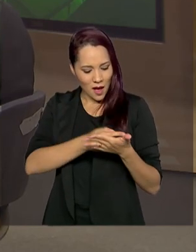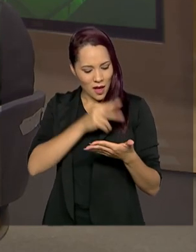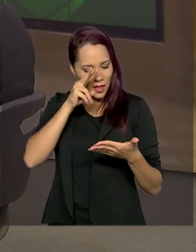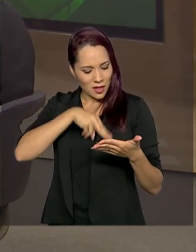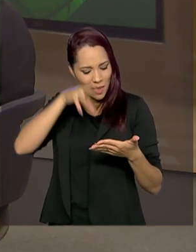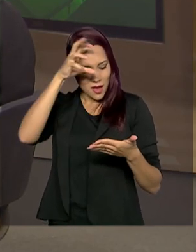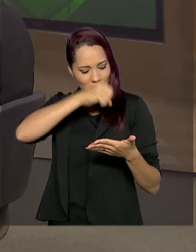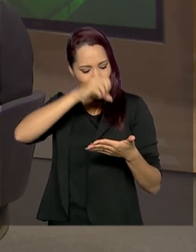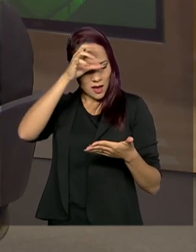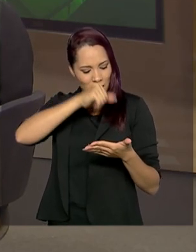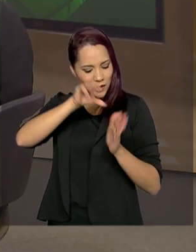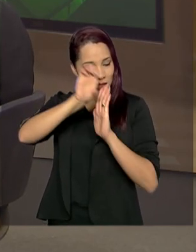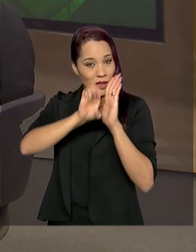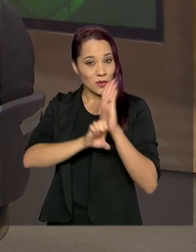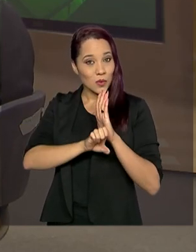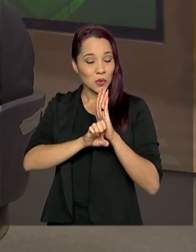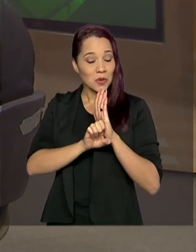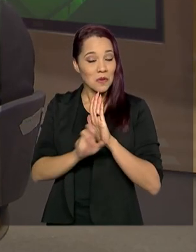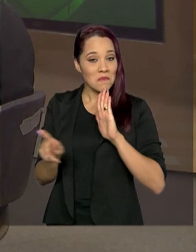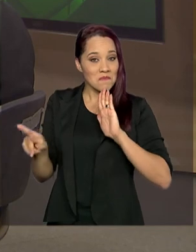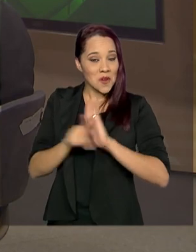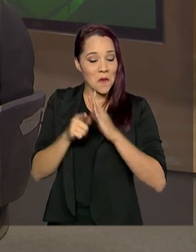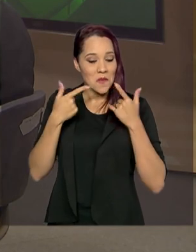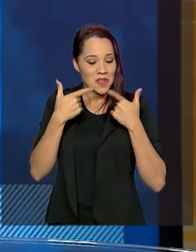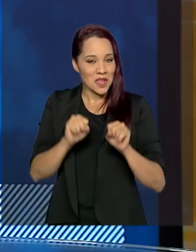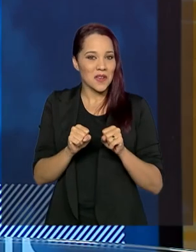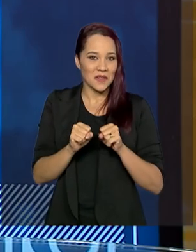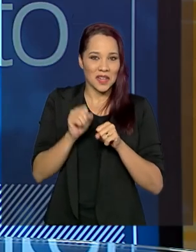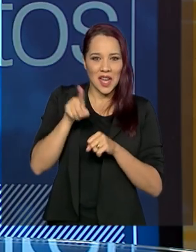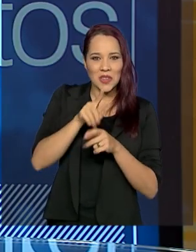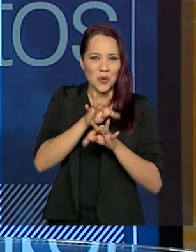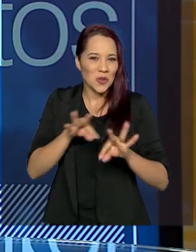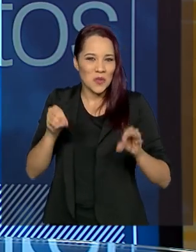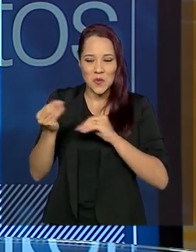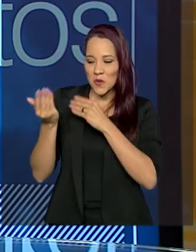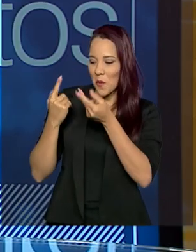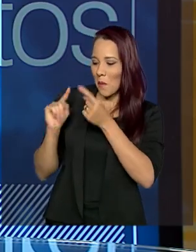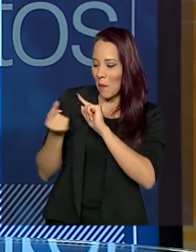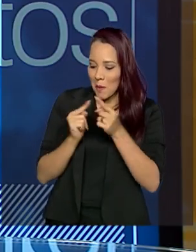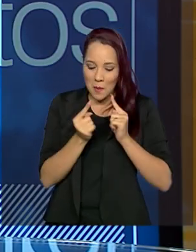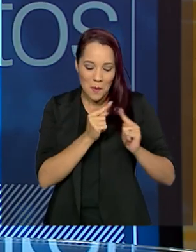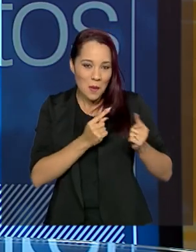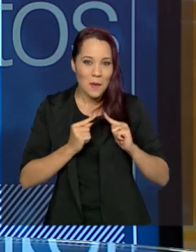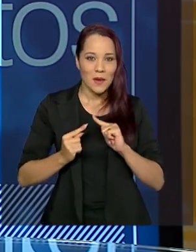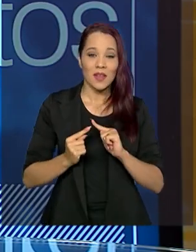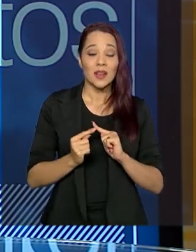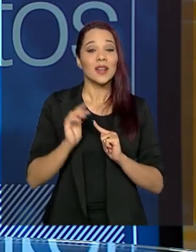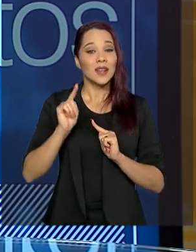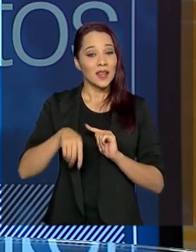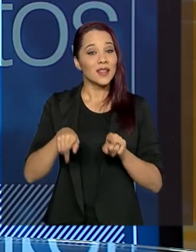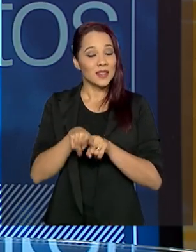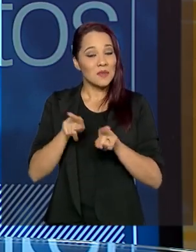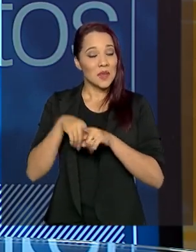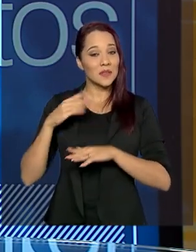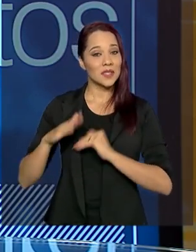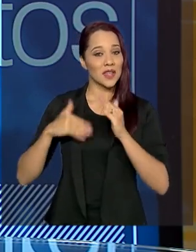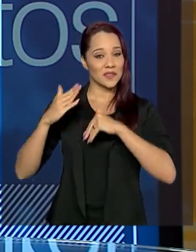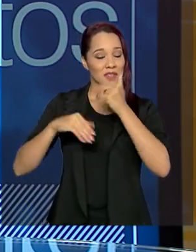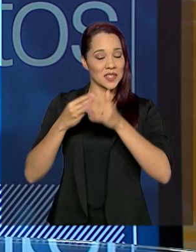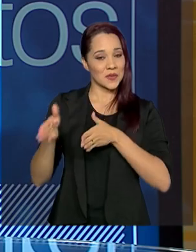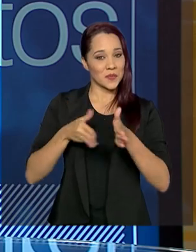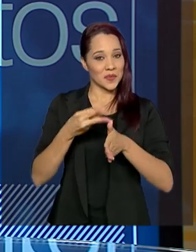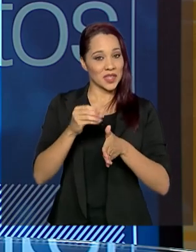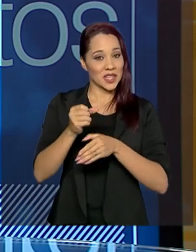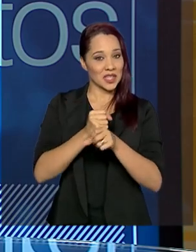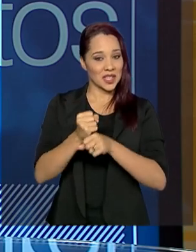sobre o Estatuto na sua própria linguagem lá, a Mônica, o Cebolinho e o Cascão conversando entre eles. Também foi um dos avanços aí nos 30